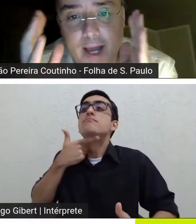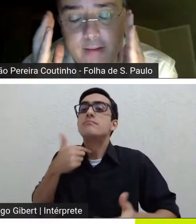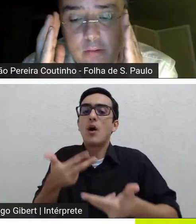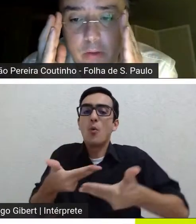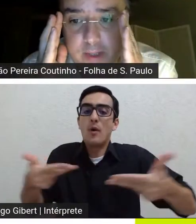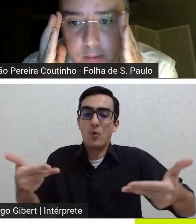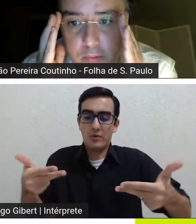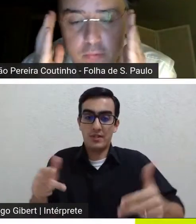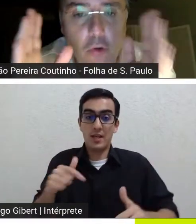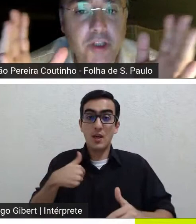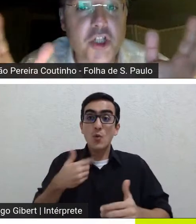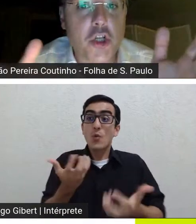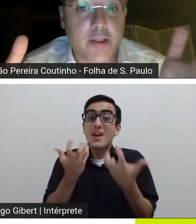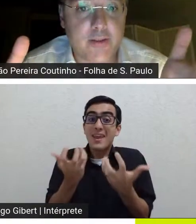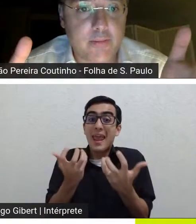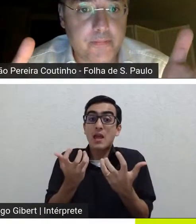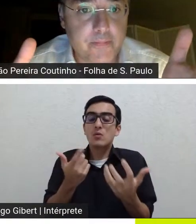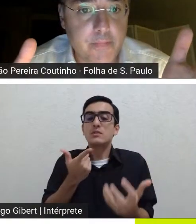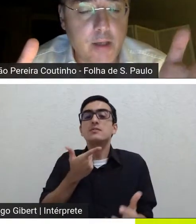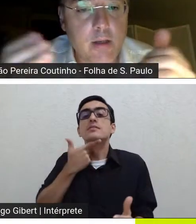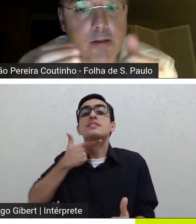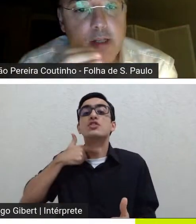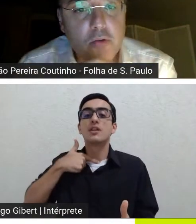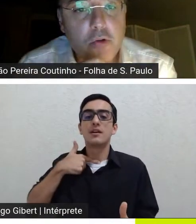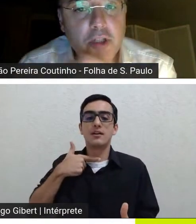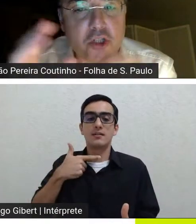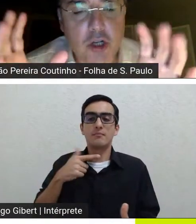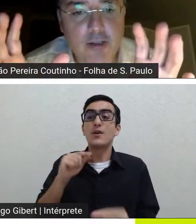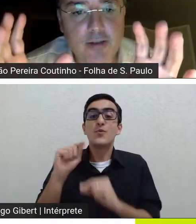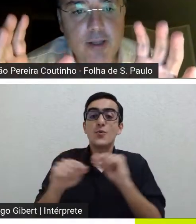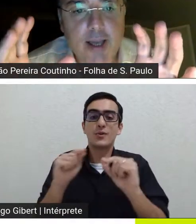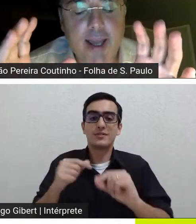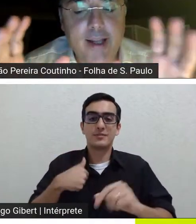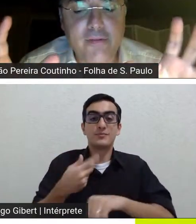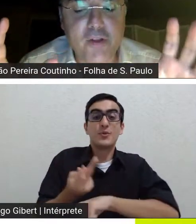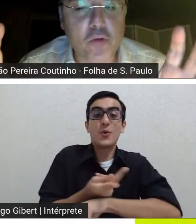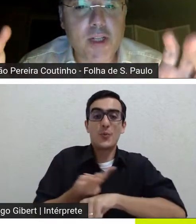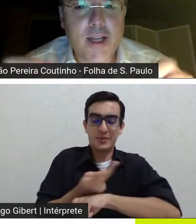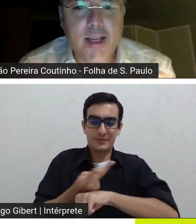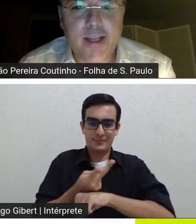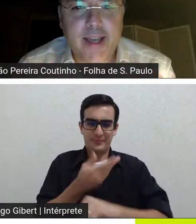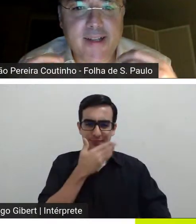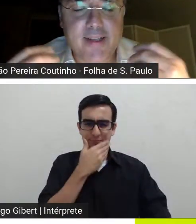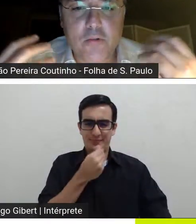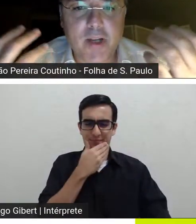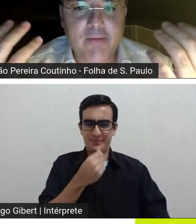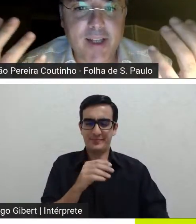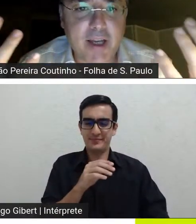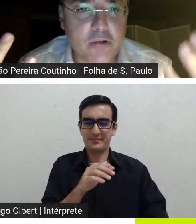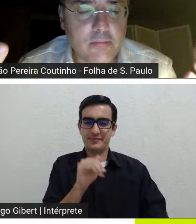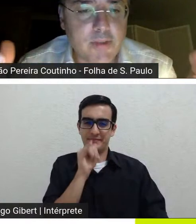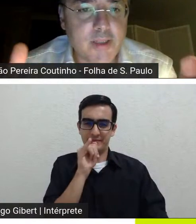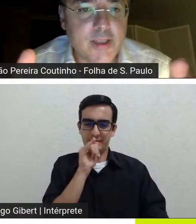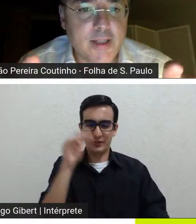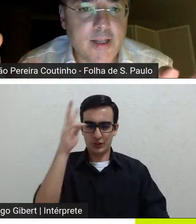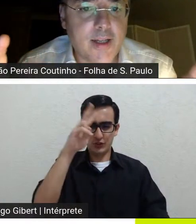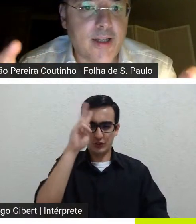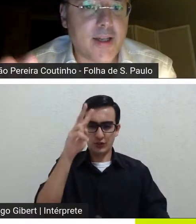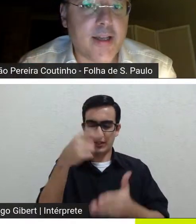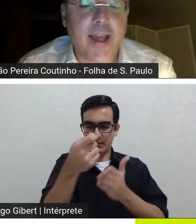paradigmático é o exemplo do Don Quixote ou seja o Don Quixote é aquela figura que quer ser um cavaleiro